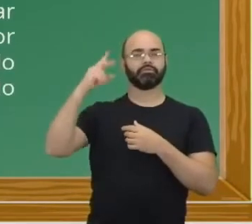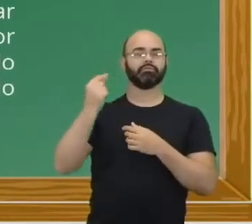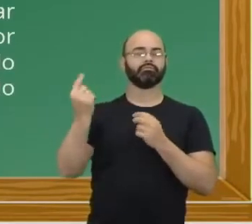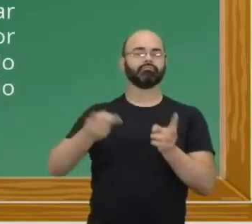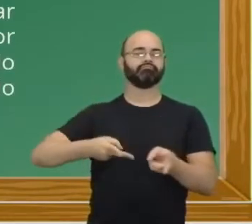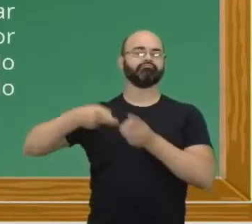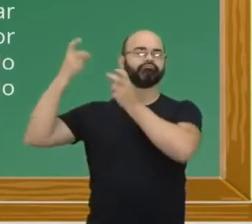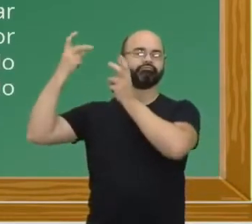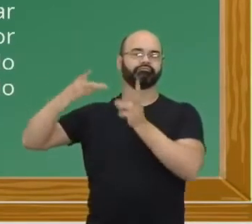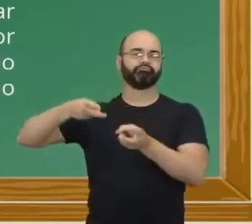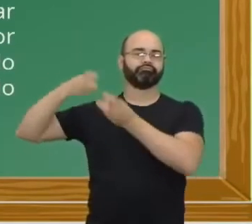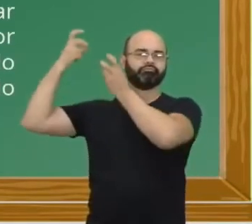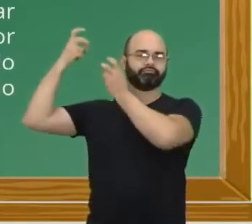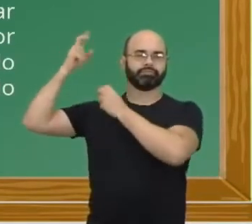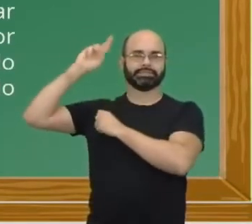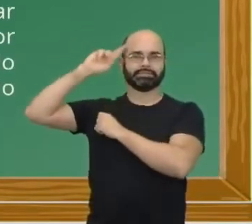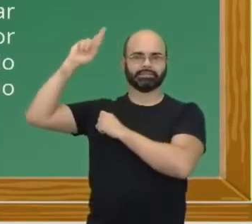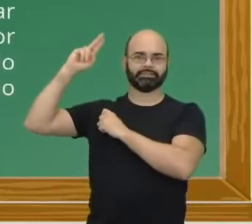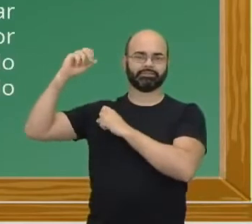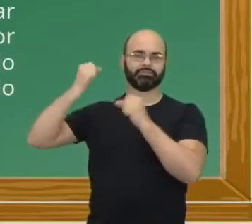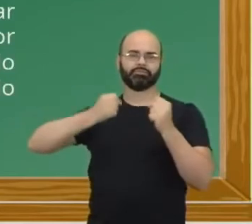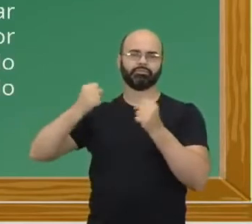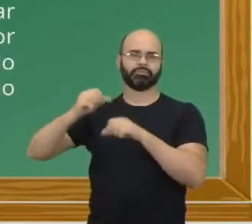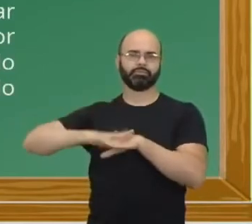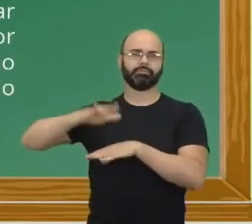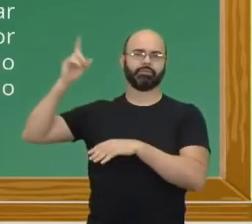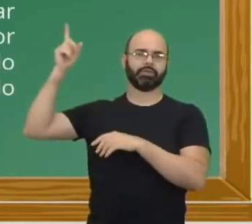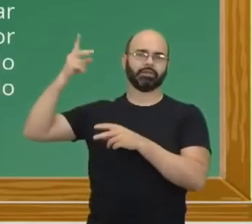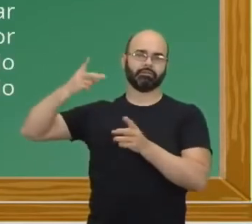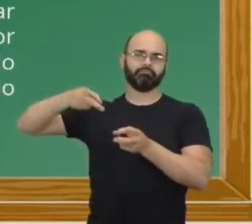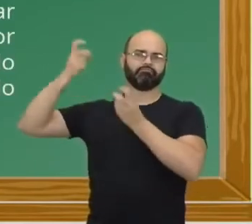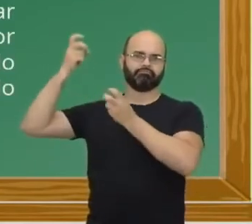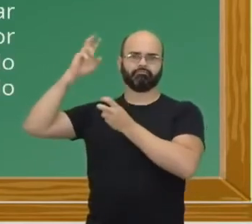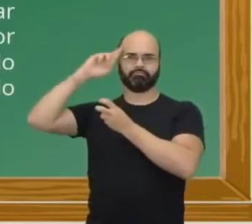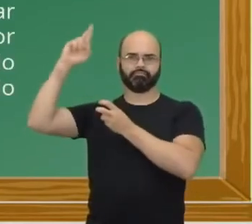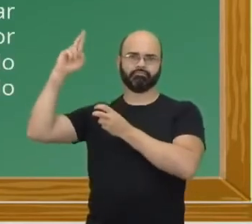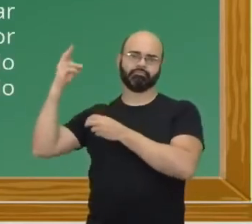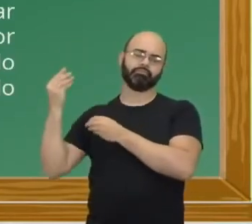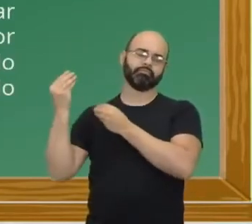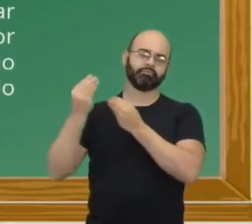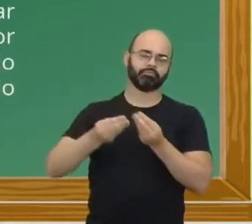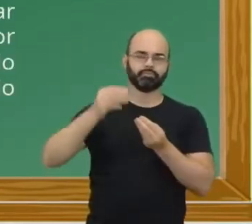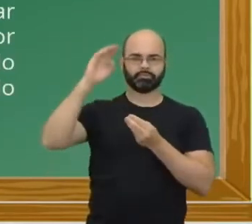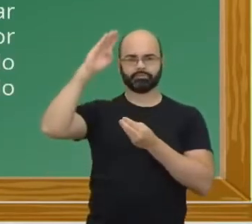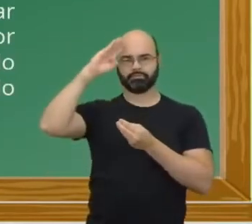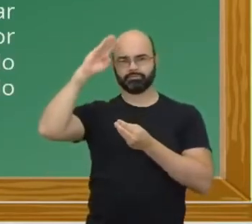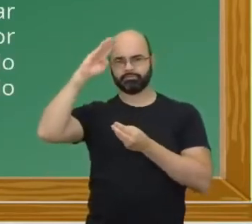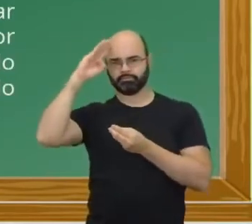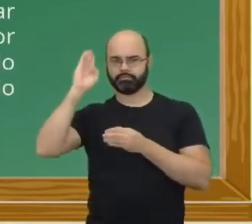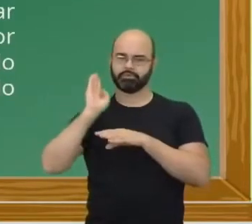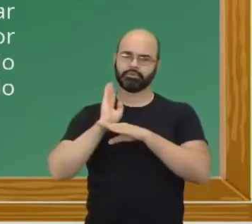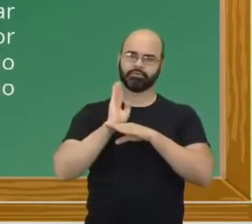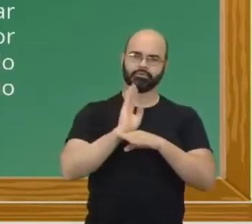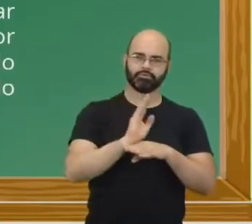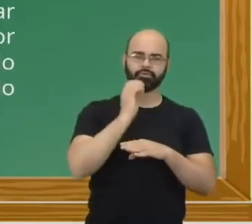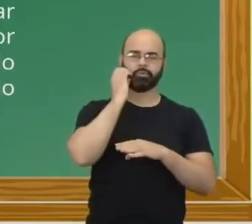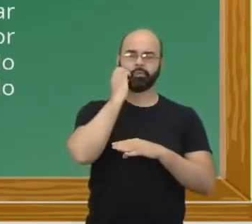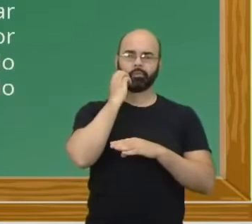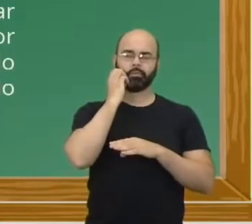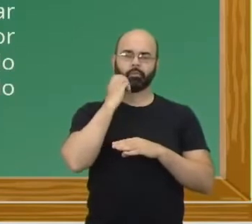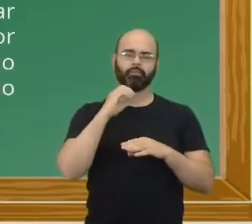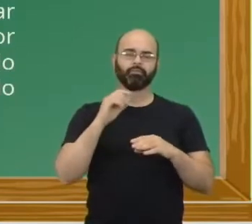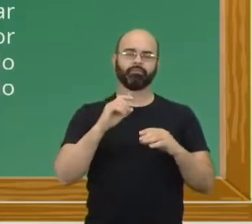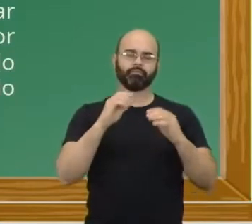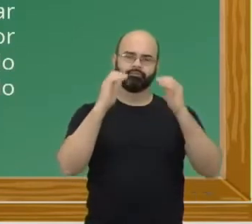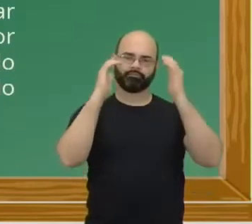outro senhor mais poderoso, em troca de apoio militar, lealdade e ajuda material. Ao ganhar